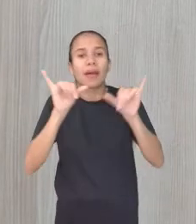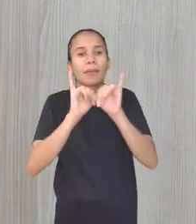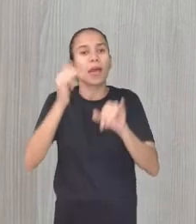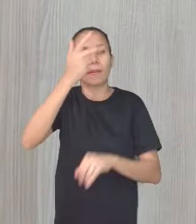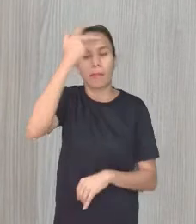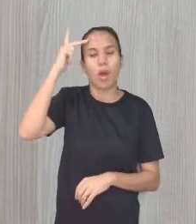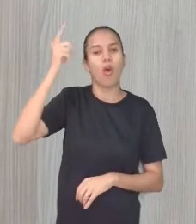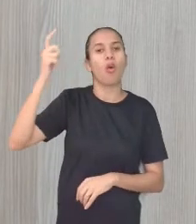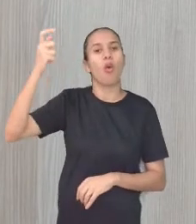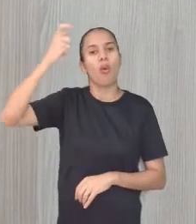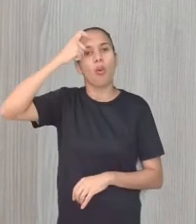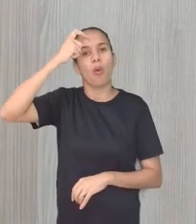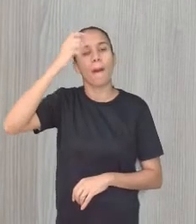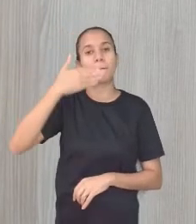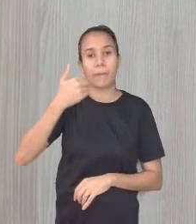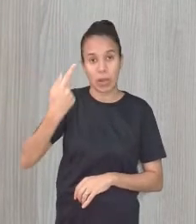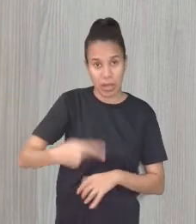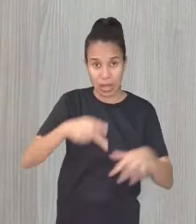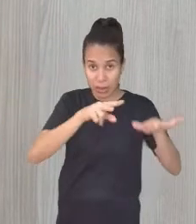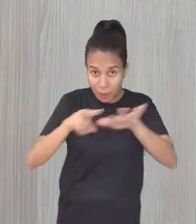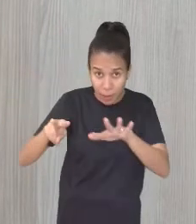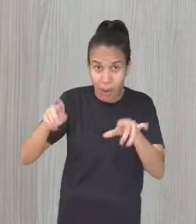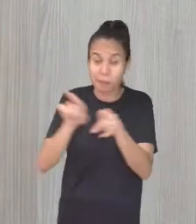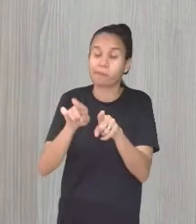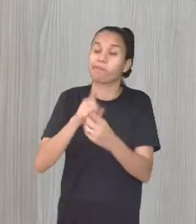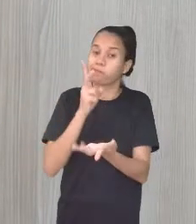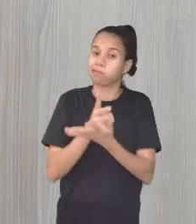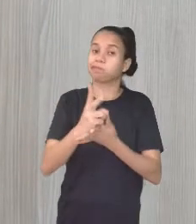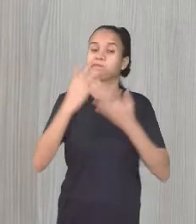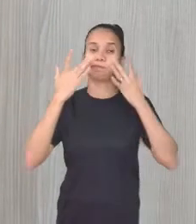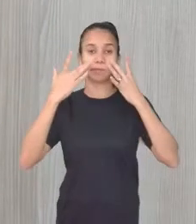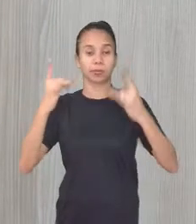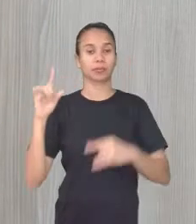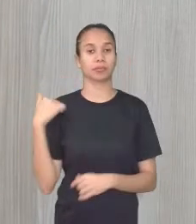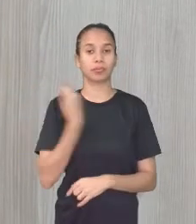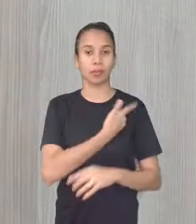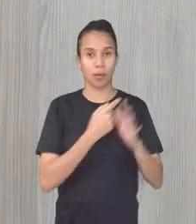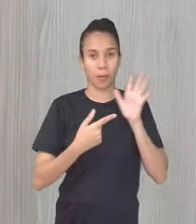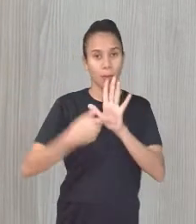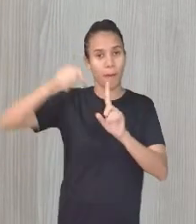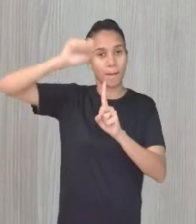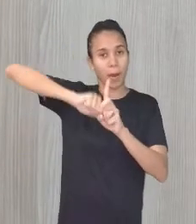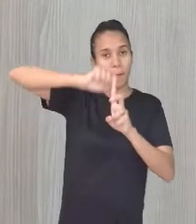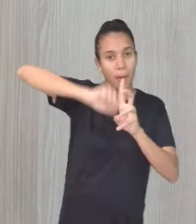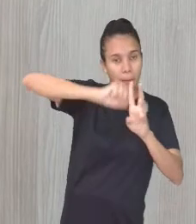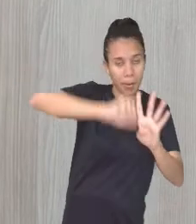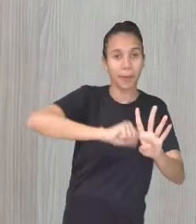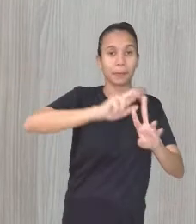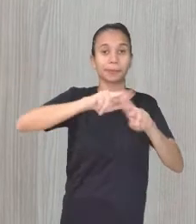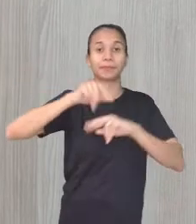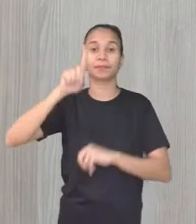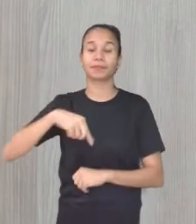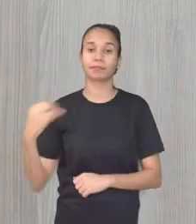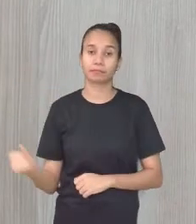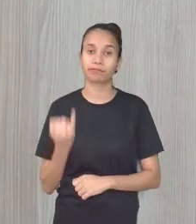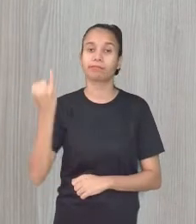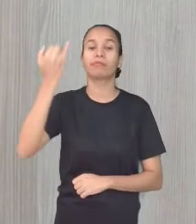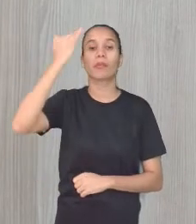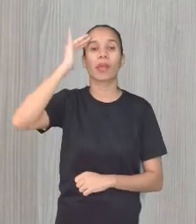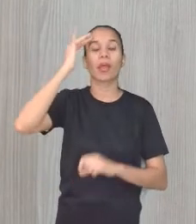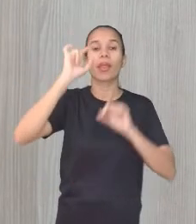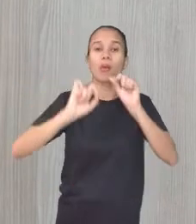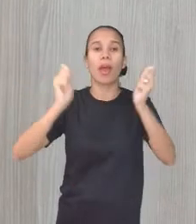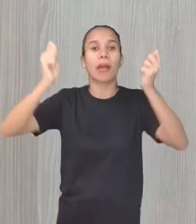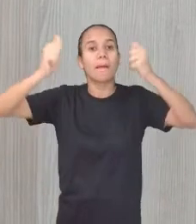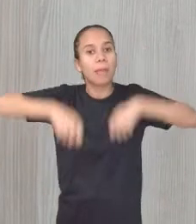concentração. Não só nessa semana. Mas é sempre um alerta, como nós trazemos a cada mês, professora. E é importante entender as